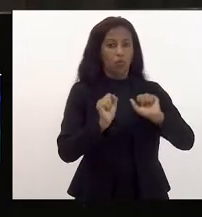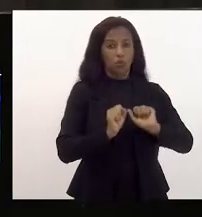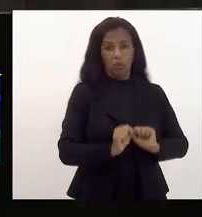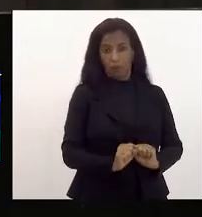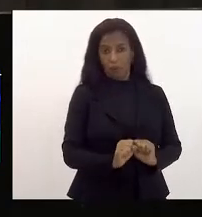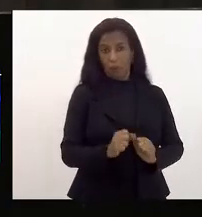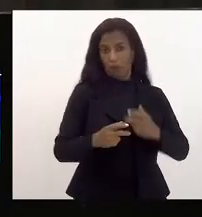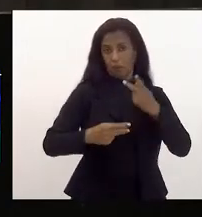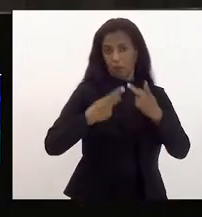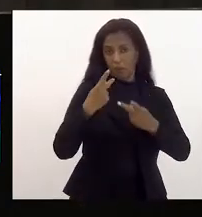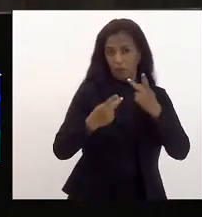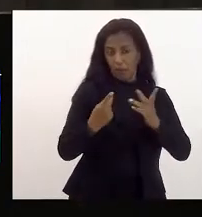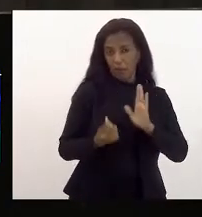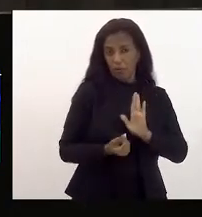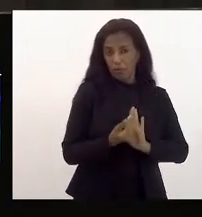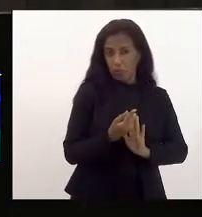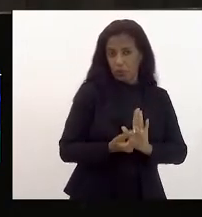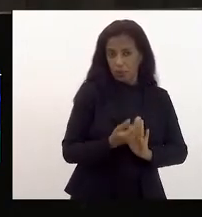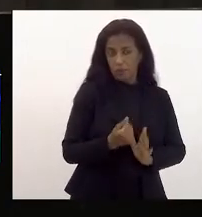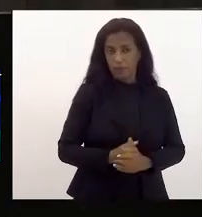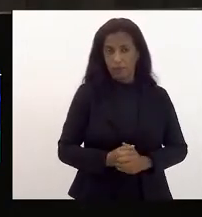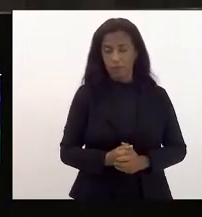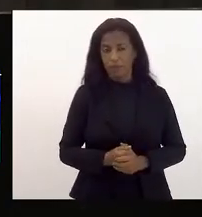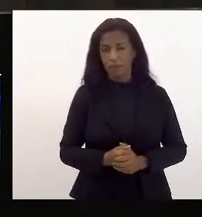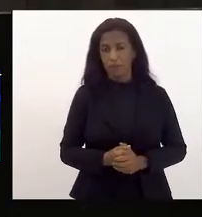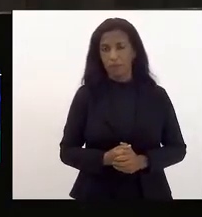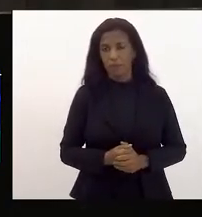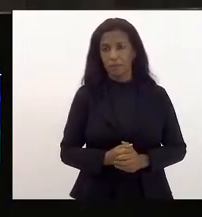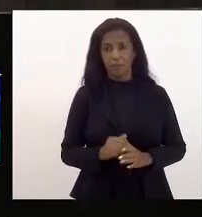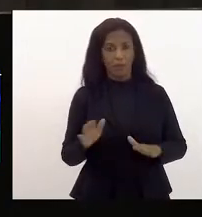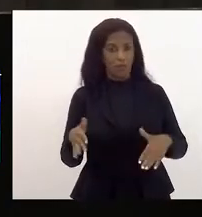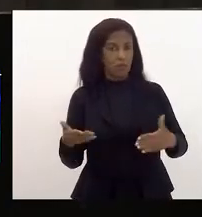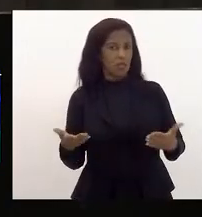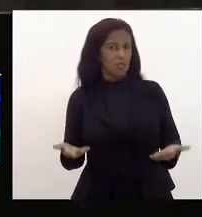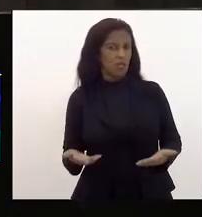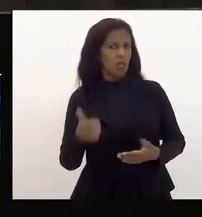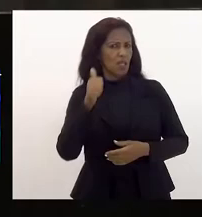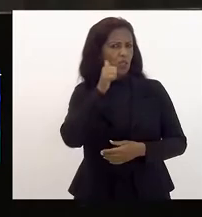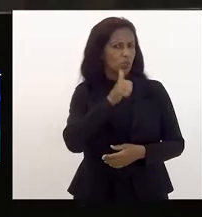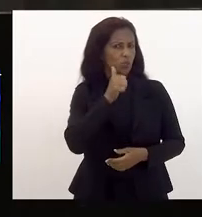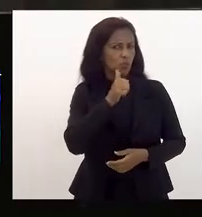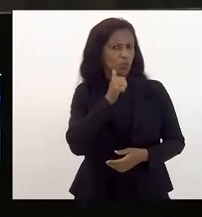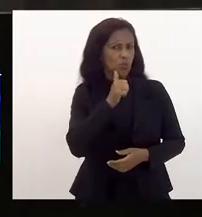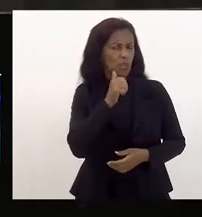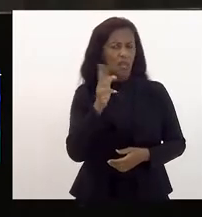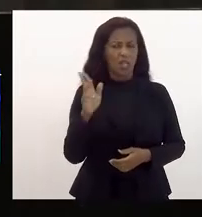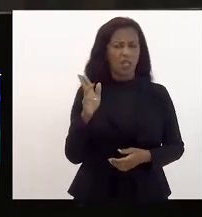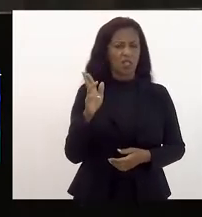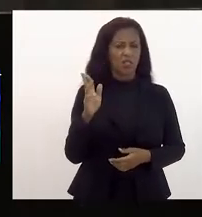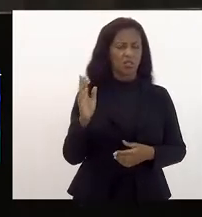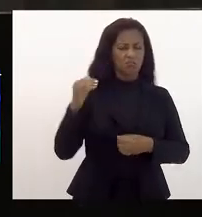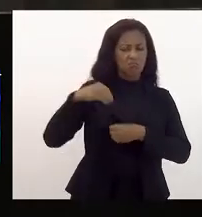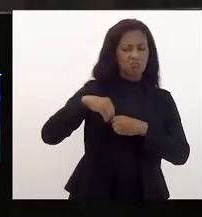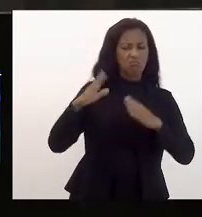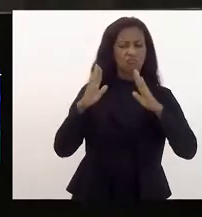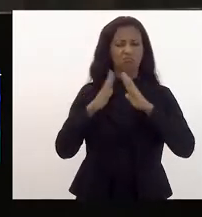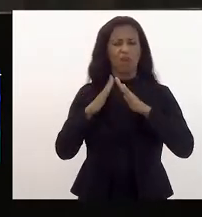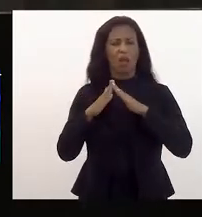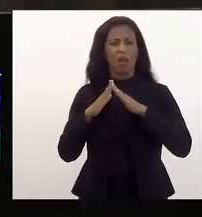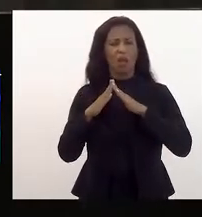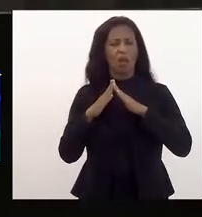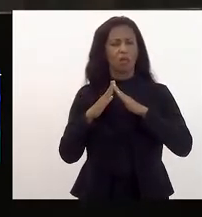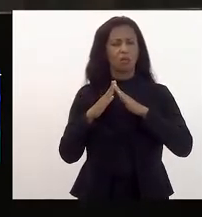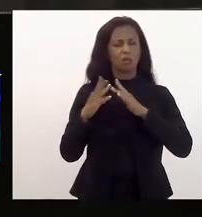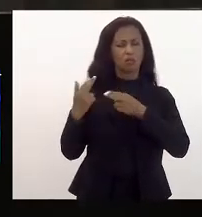falar sobre o orçamento? Será que as mulheres que chefiam os lares, que são